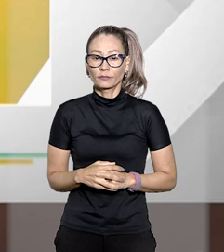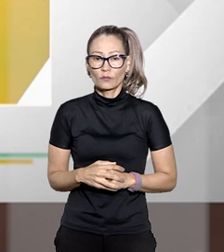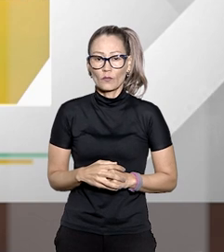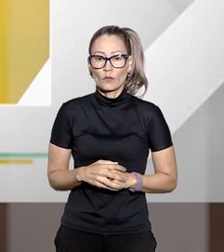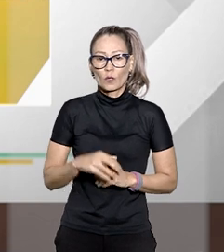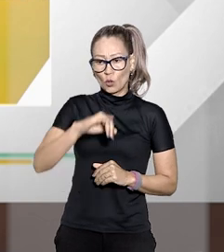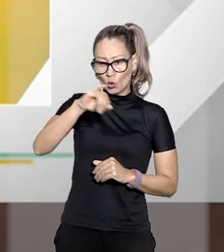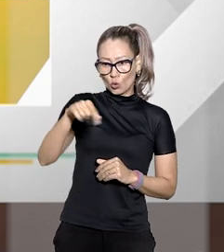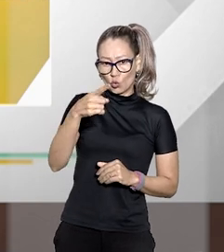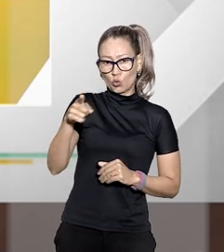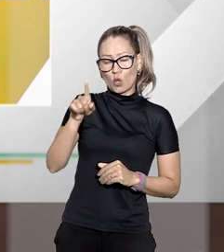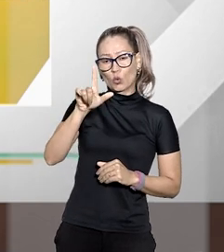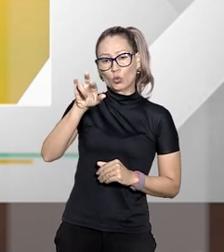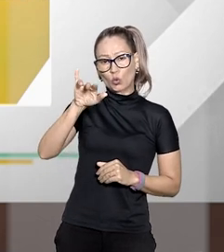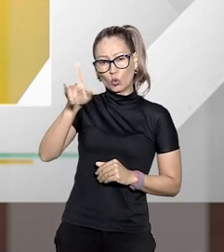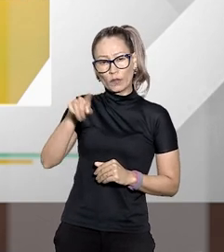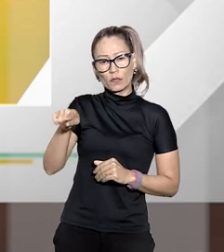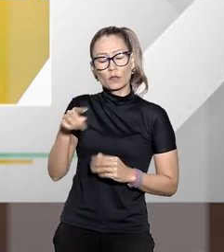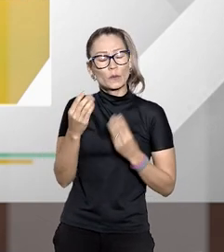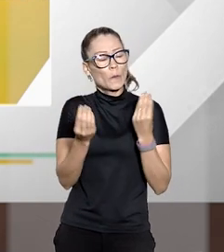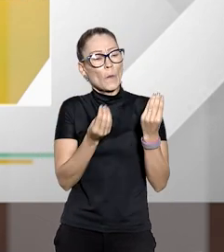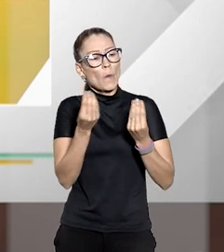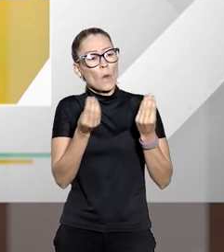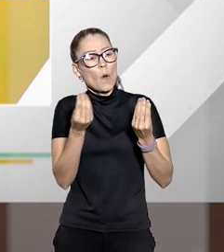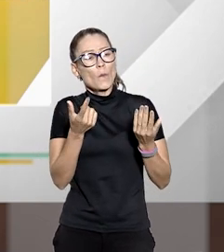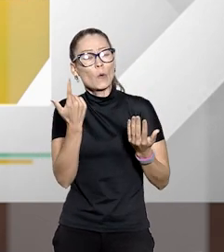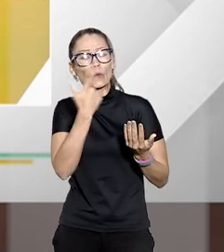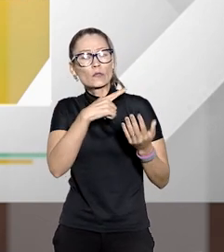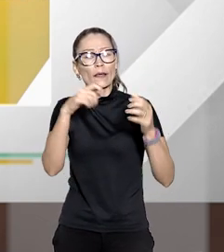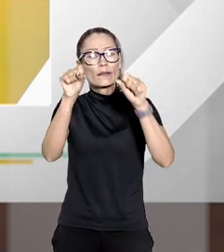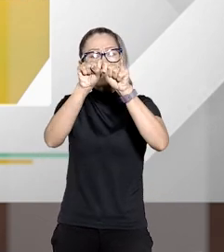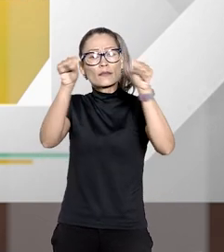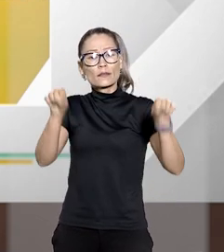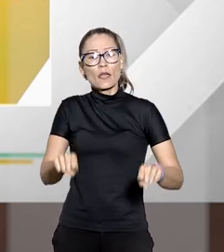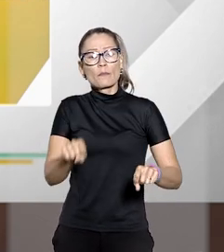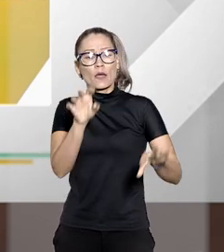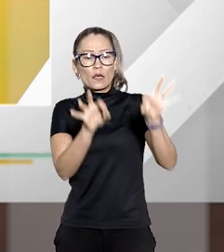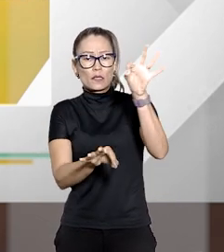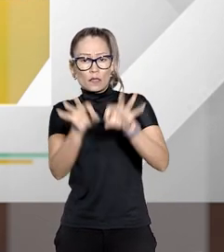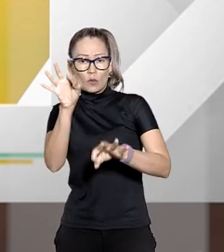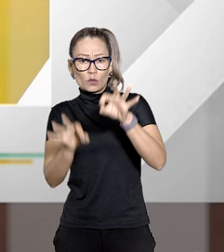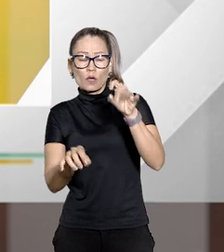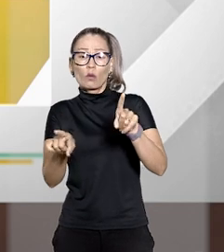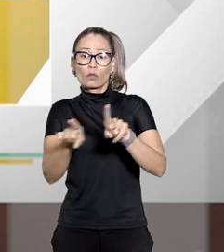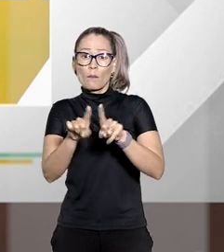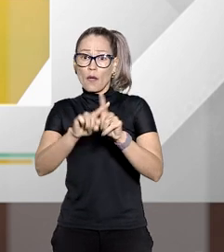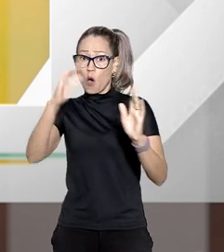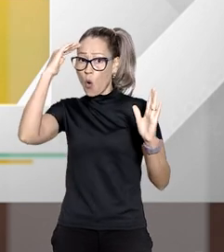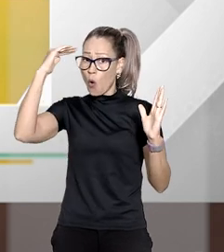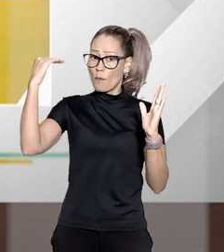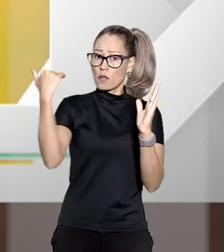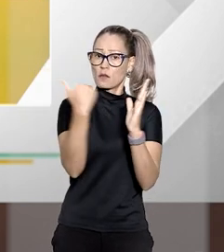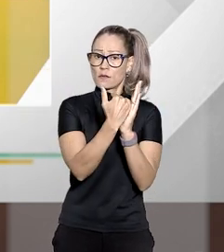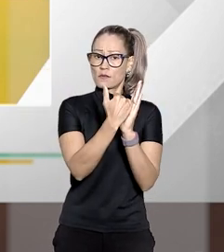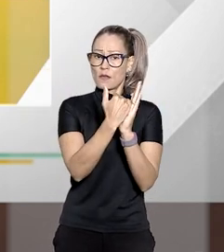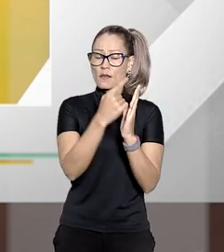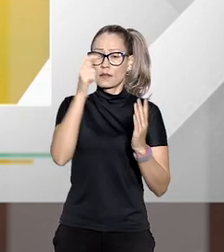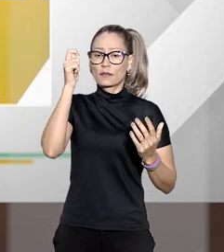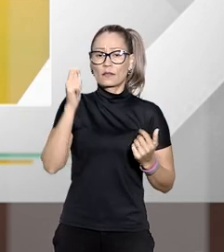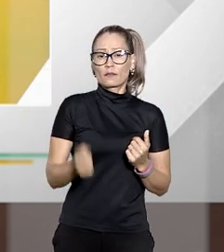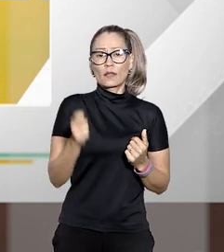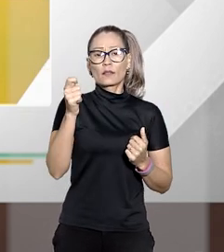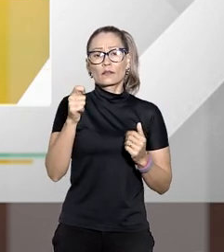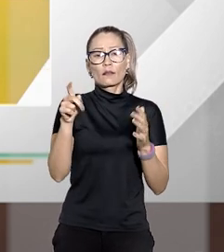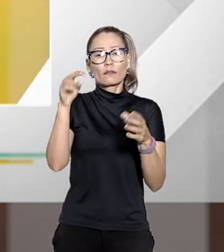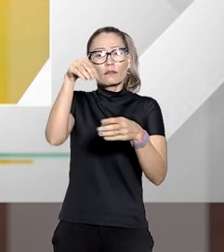doutor João Luiz e como que se dá a sistemática de execução e cumprimento de sentença no